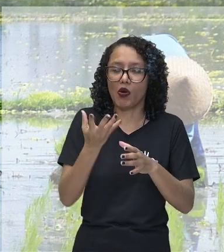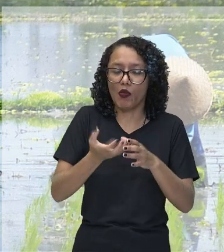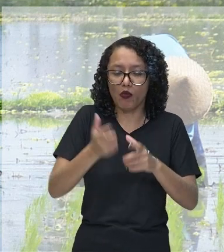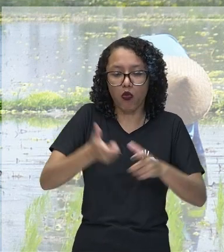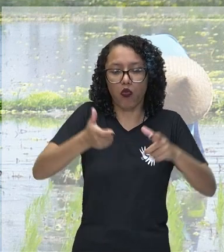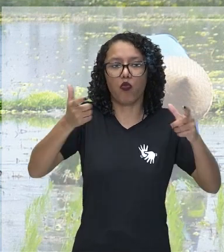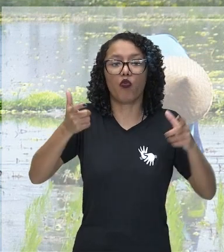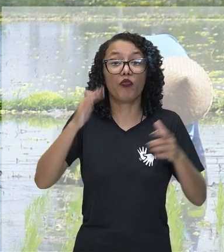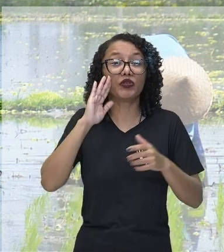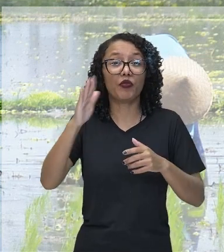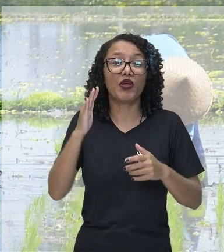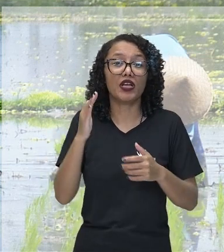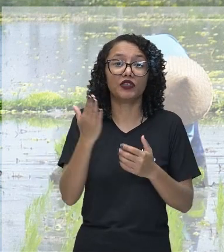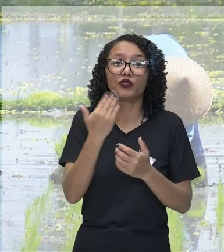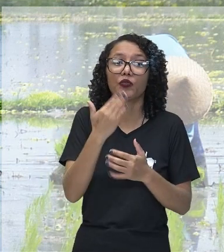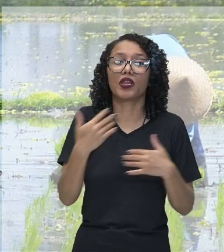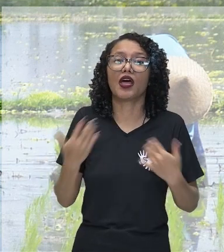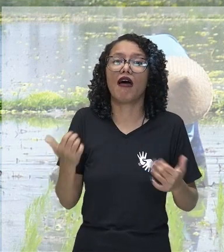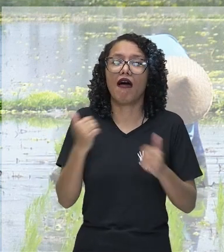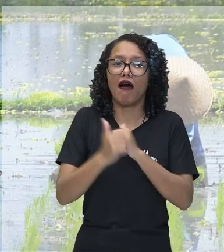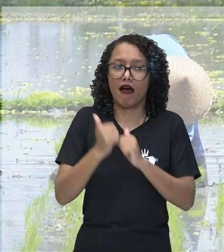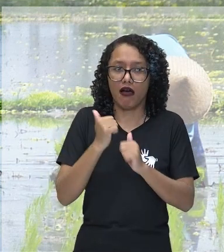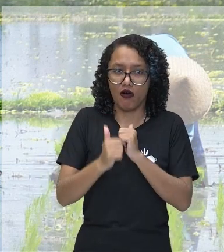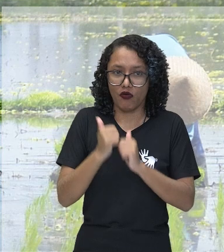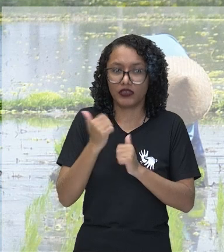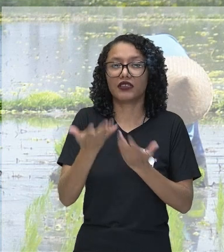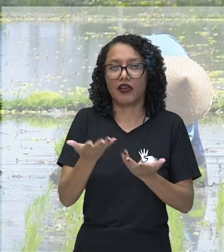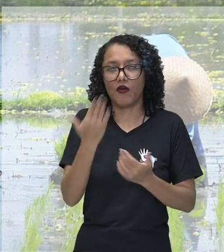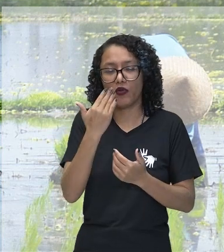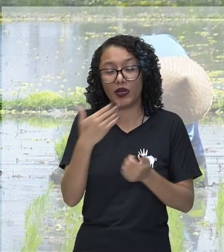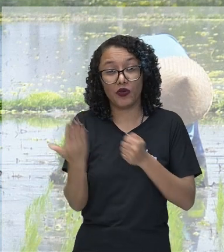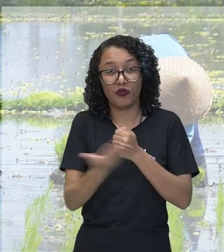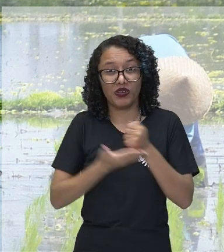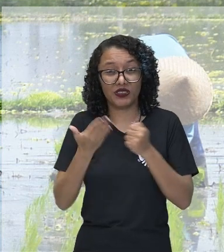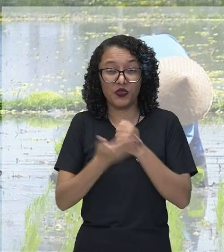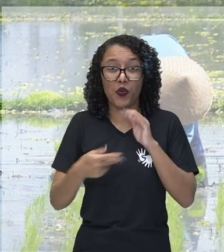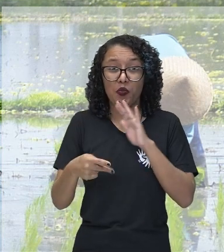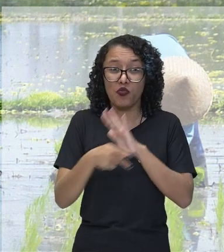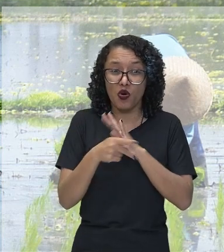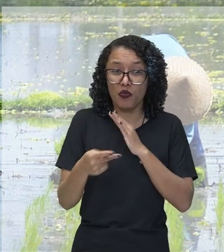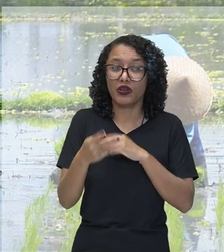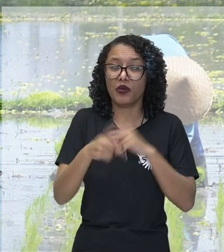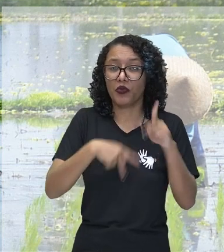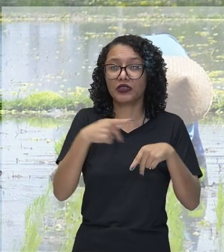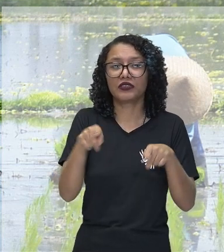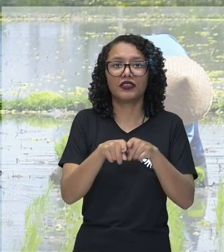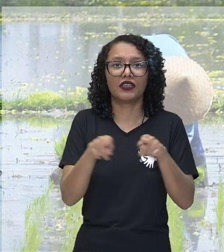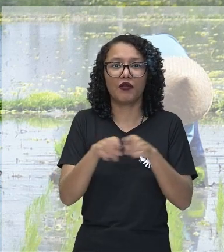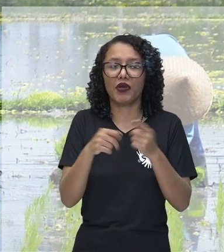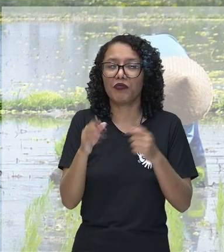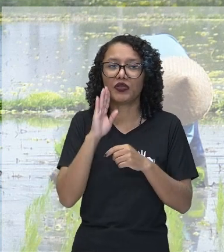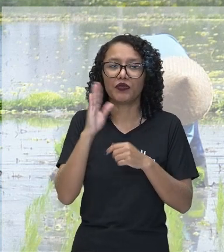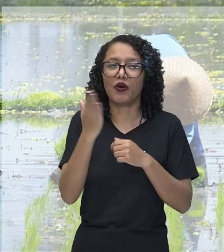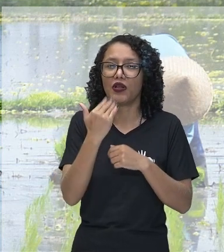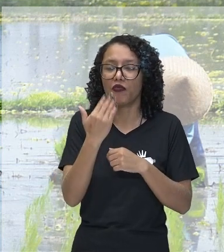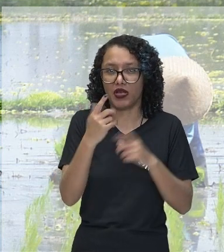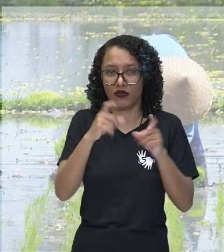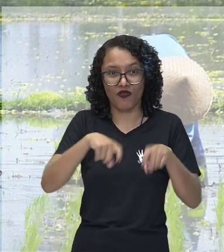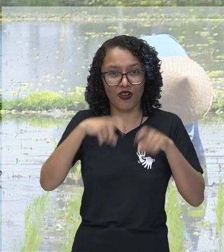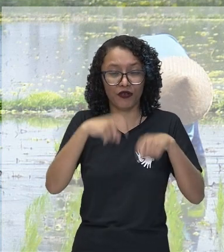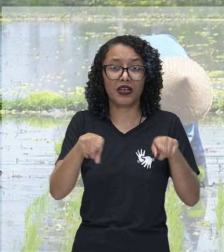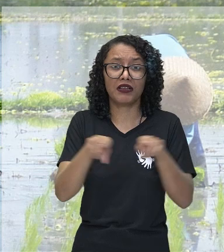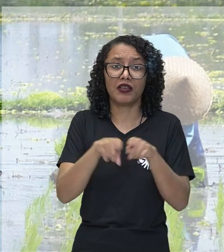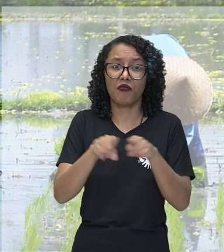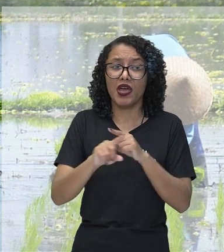que é o alimento básico da população e é o principal produto agrícola. Sendo que o arroz é o único produto